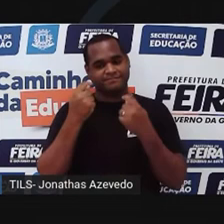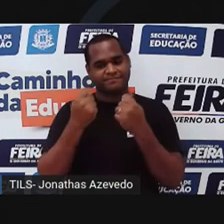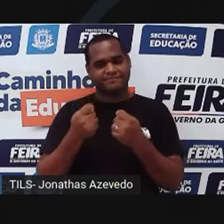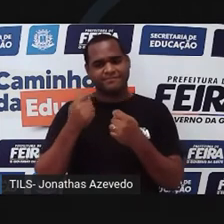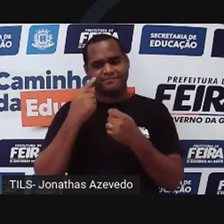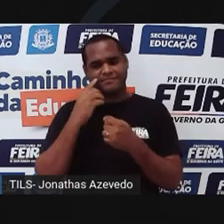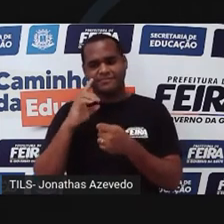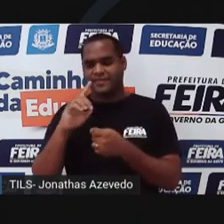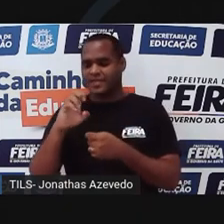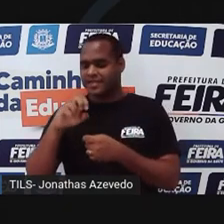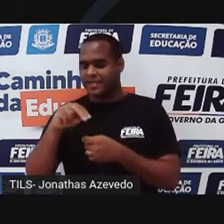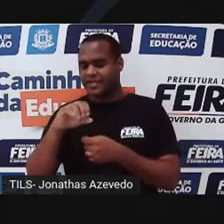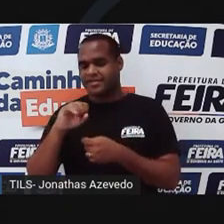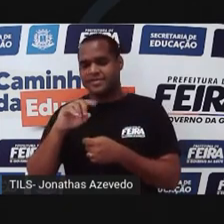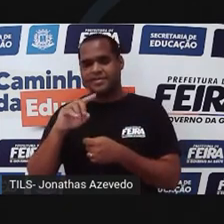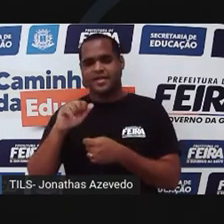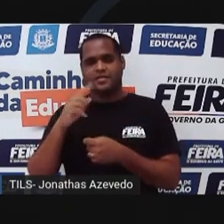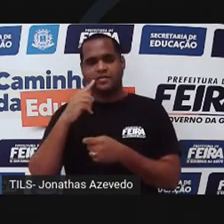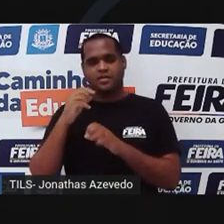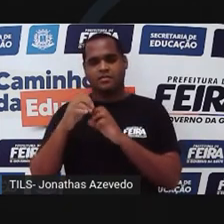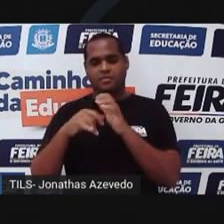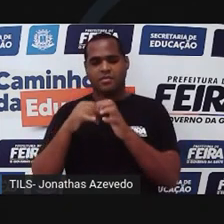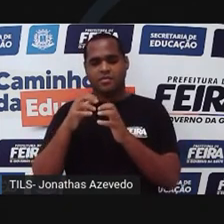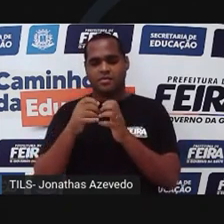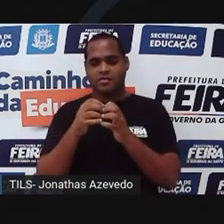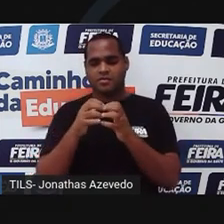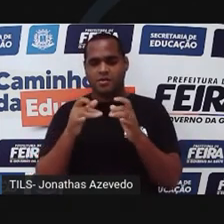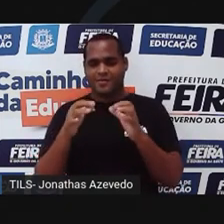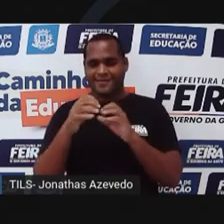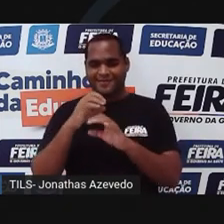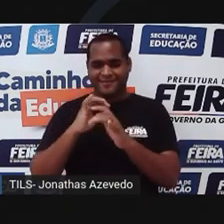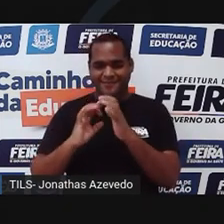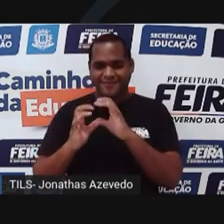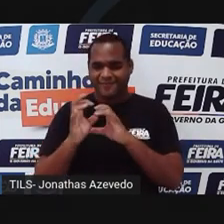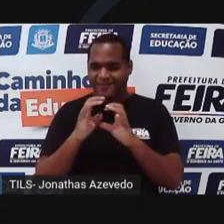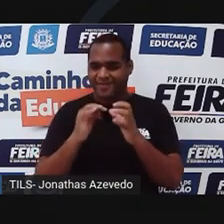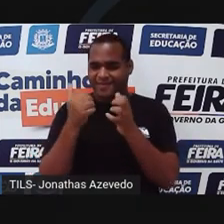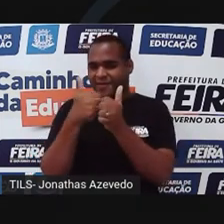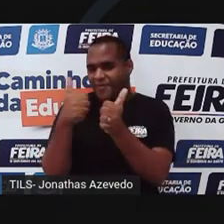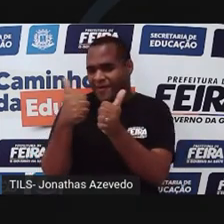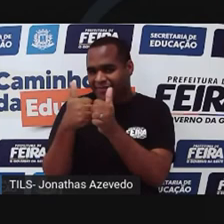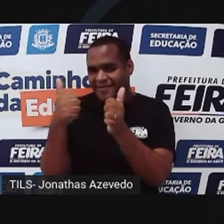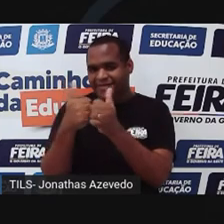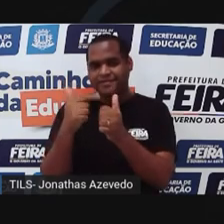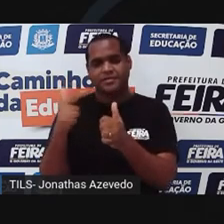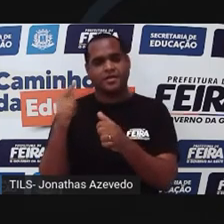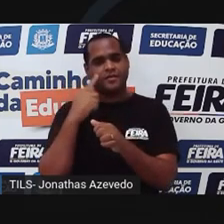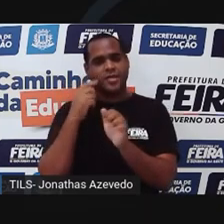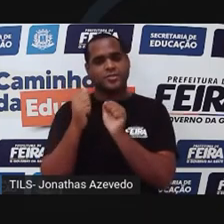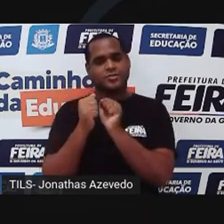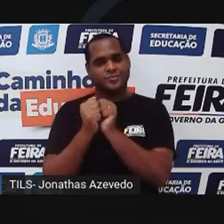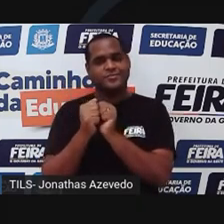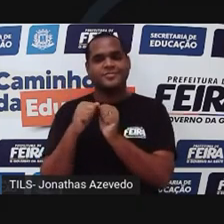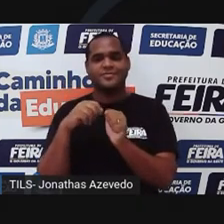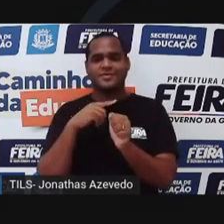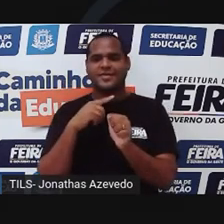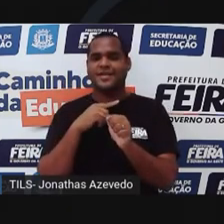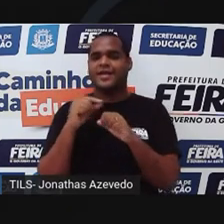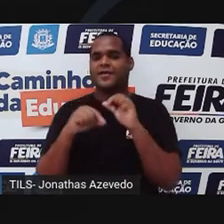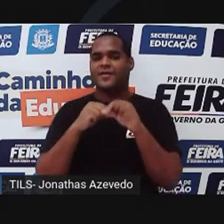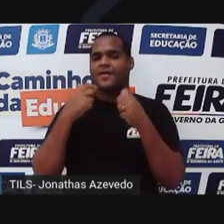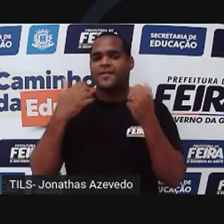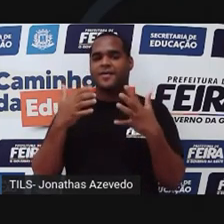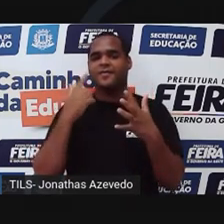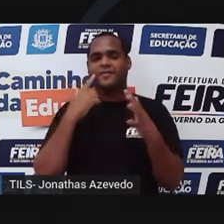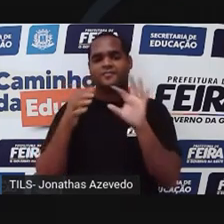quer dizer o quanto as moléculas estão próximas em um espaço. Então, quanto mais juntinhas, mais